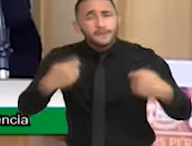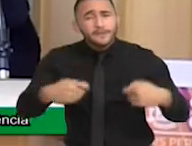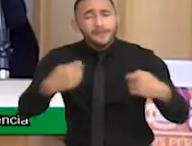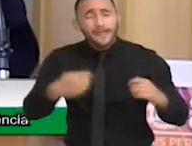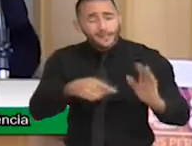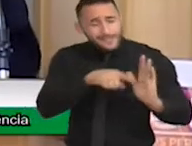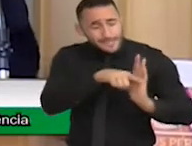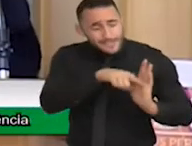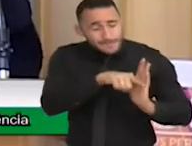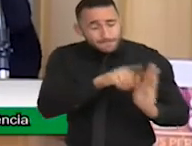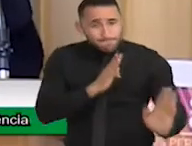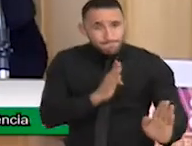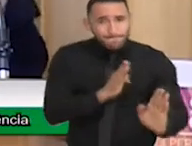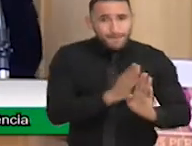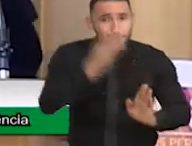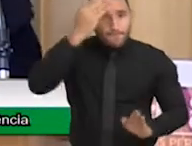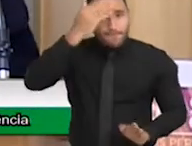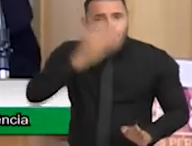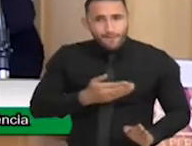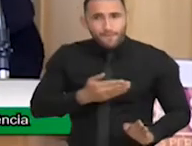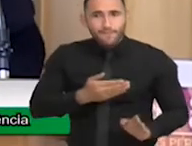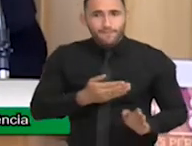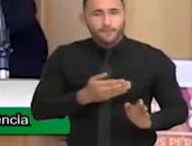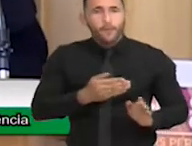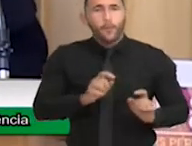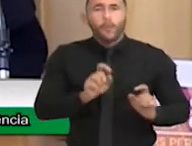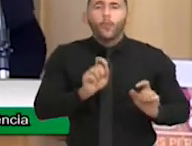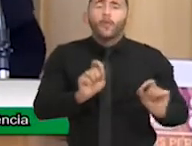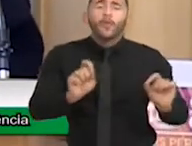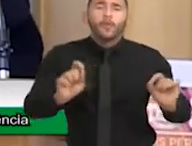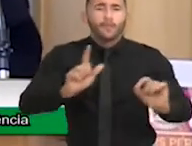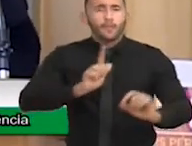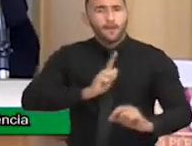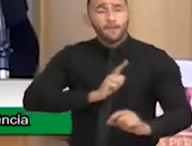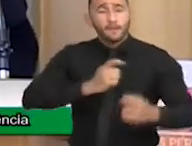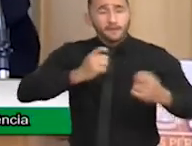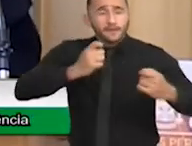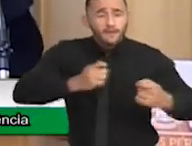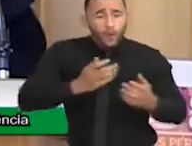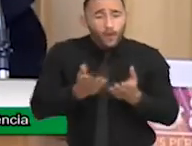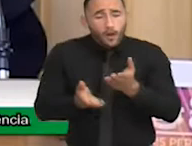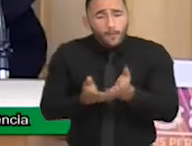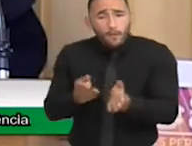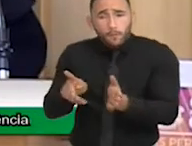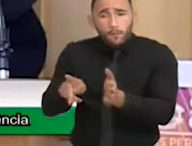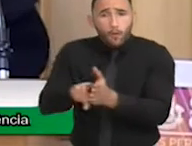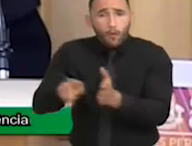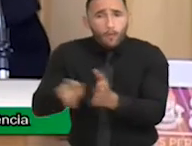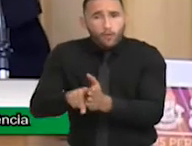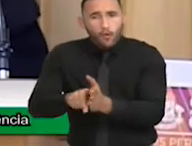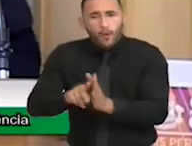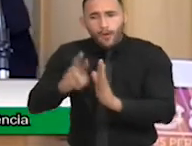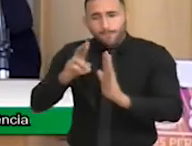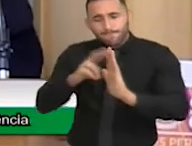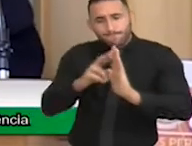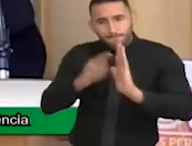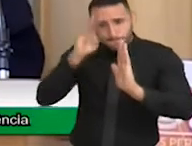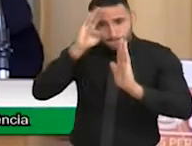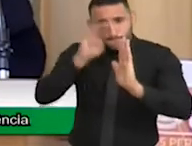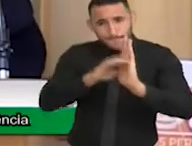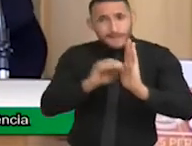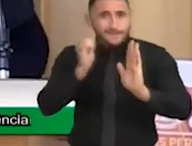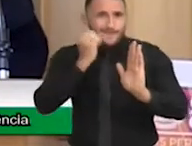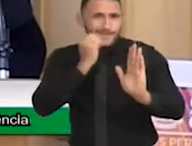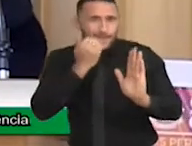diagnóstico correto. Eles precisam do tratamento clínico baseado em ciência. Eles precisam de uma